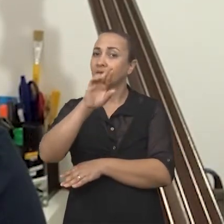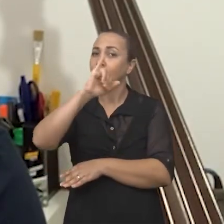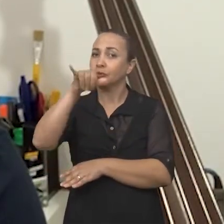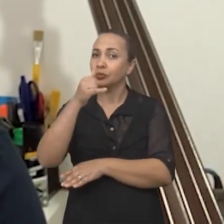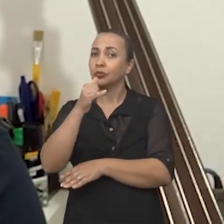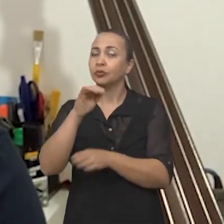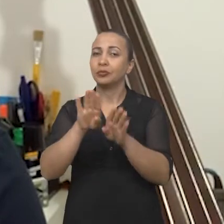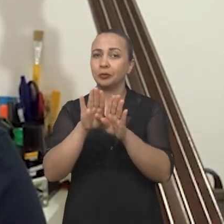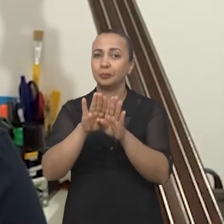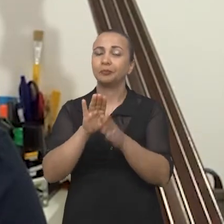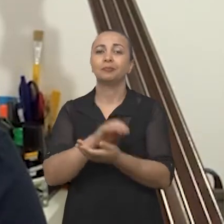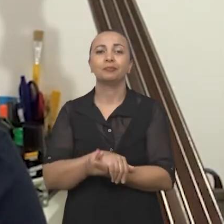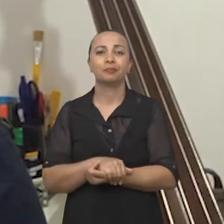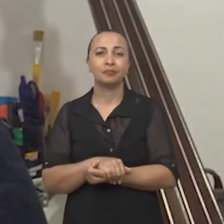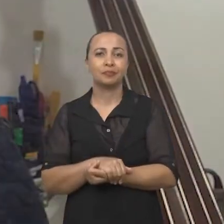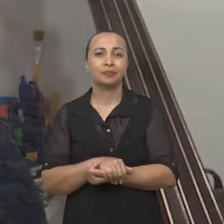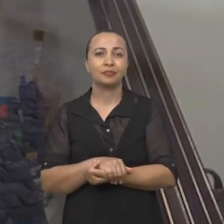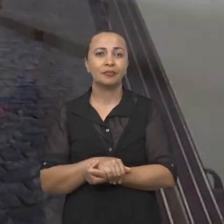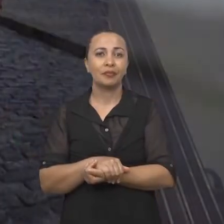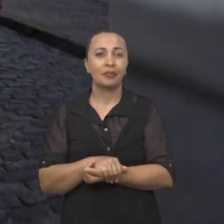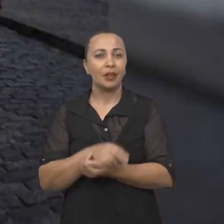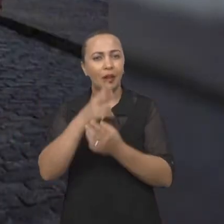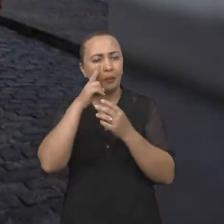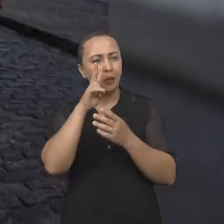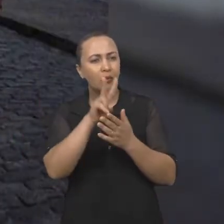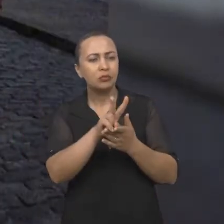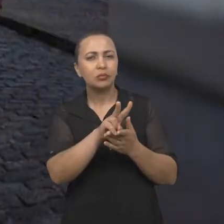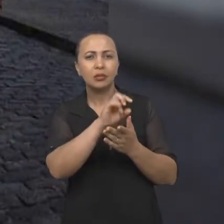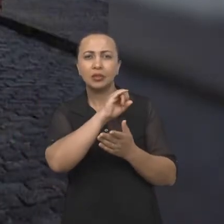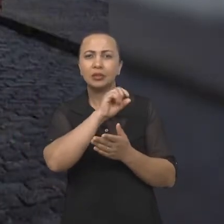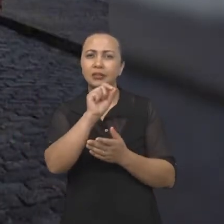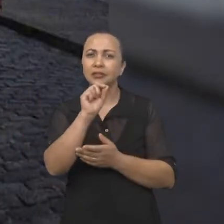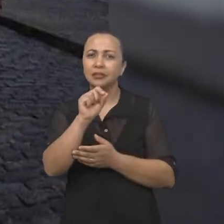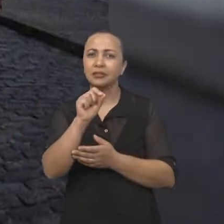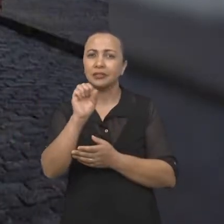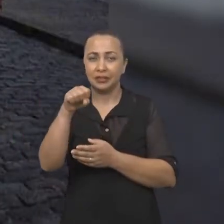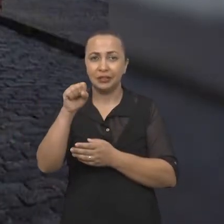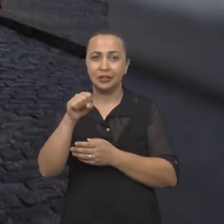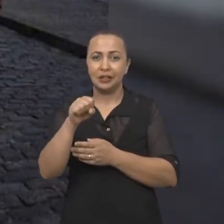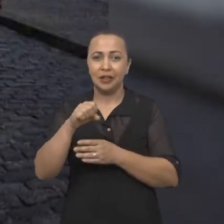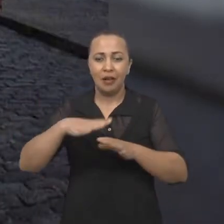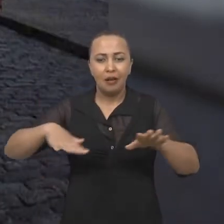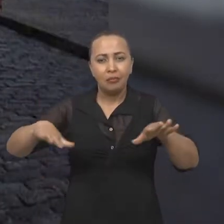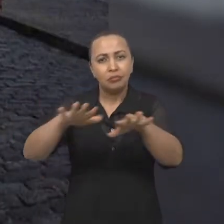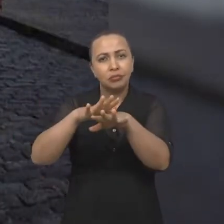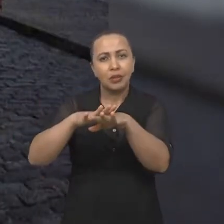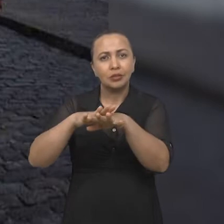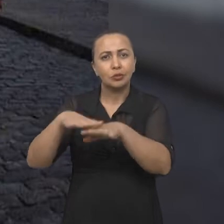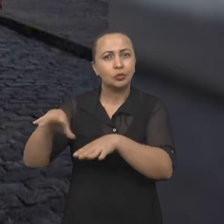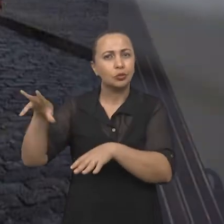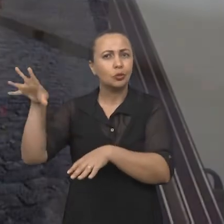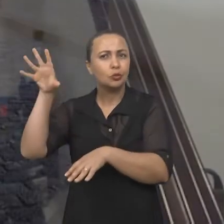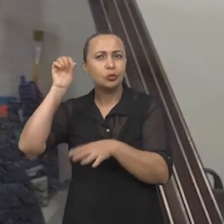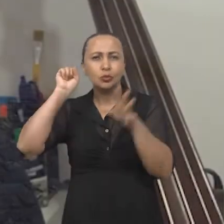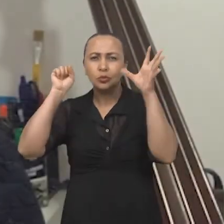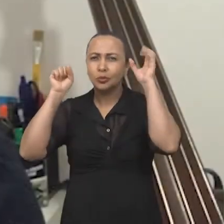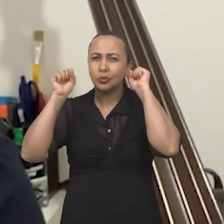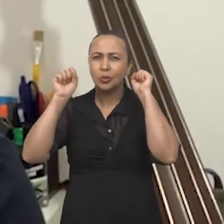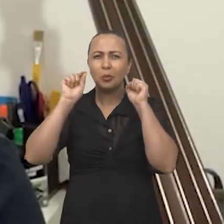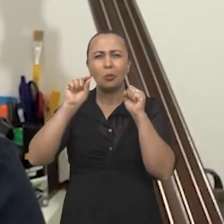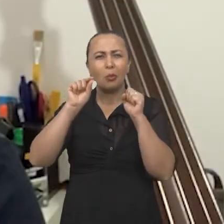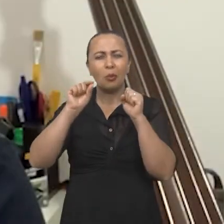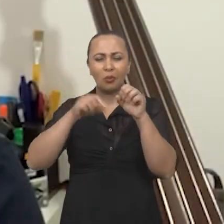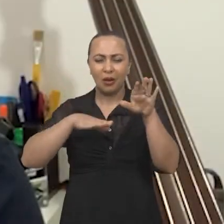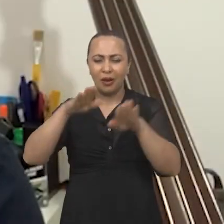E o trabalho evidenciou que sim, um ambiente sonoro pouco equilibrado influencia